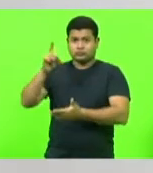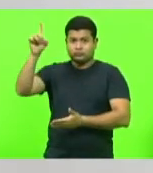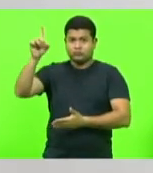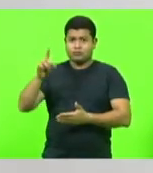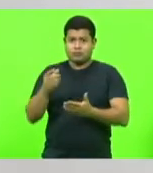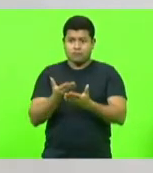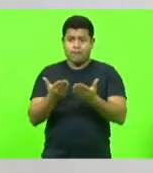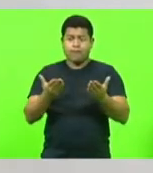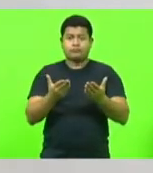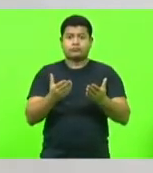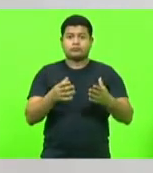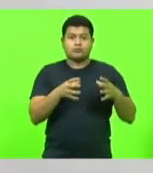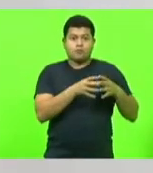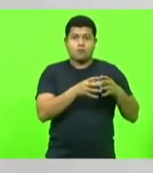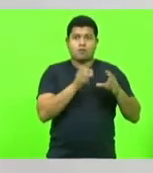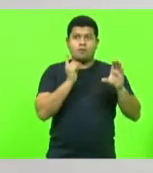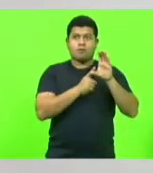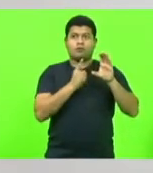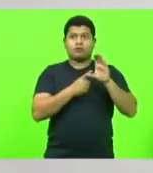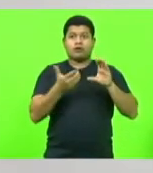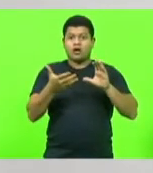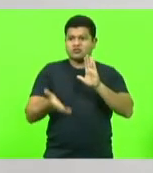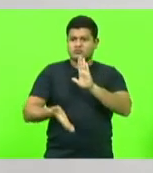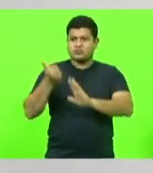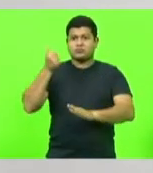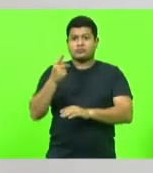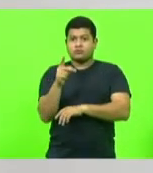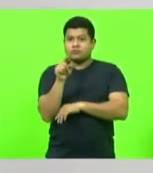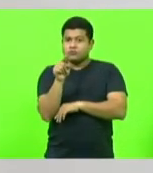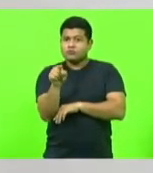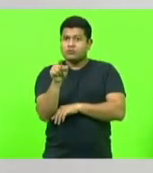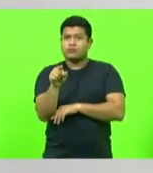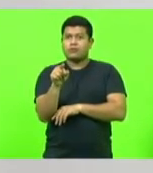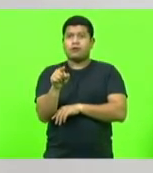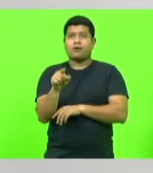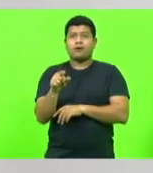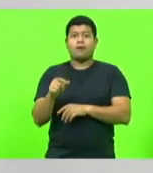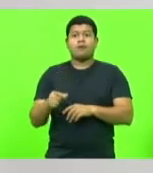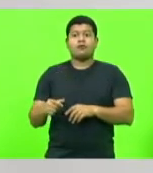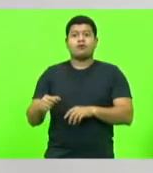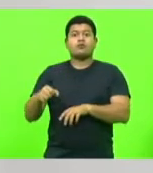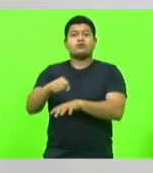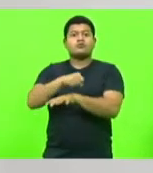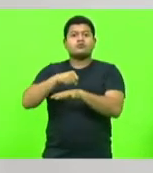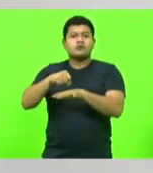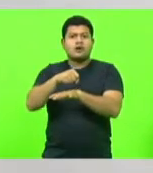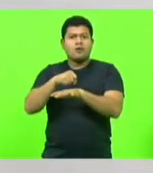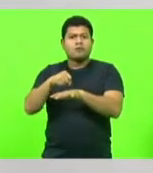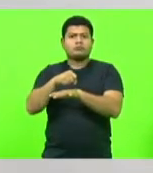de você é isso aqui, olha. É isso aqui que o socialismo quer tirar. Não existe